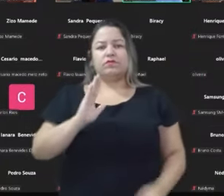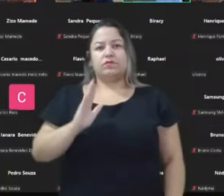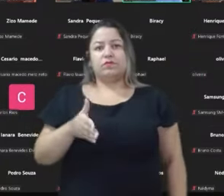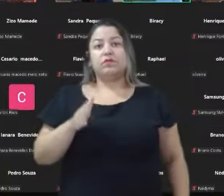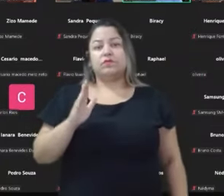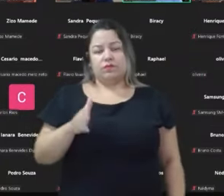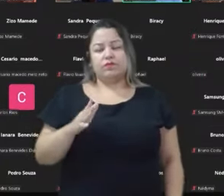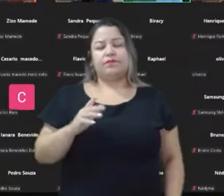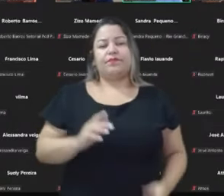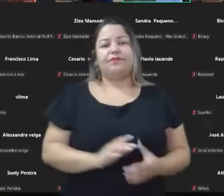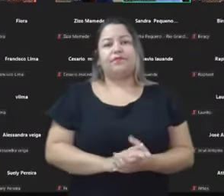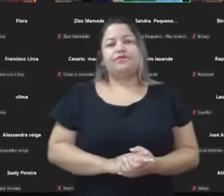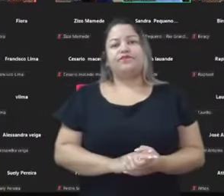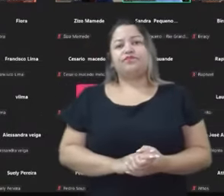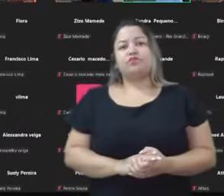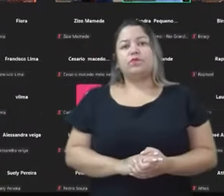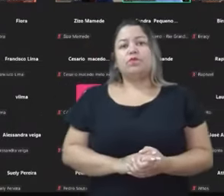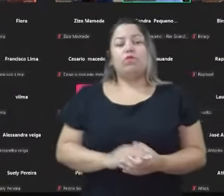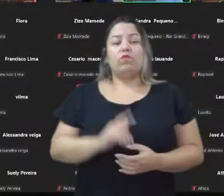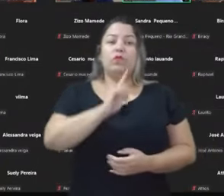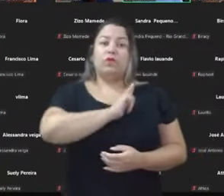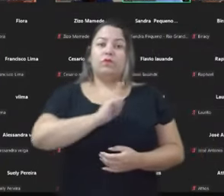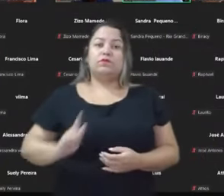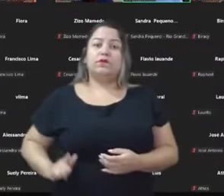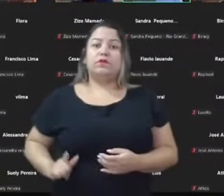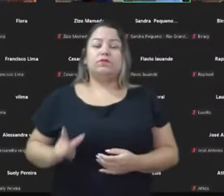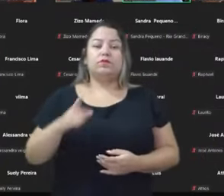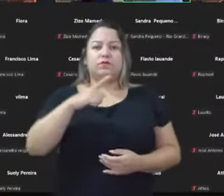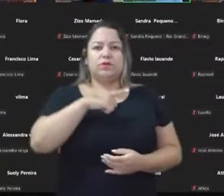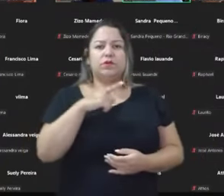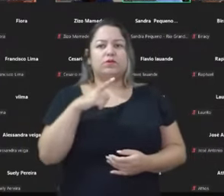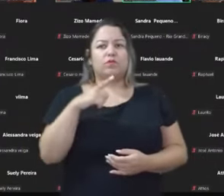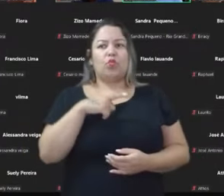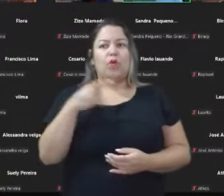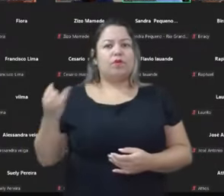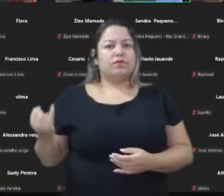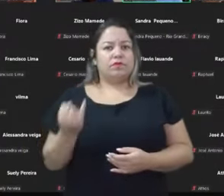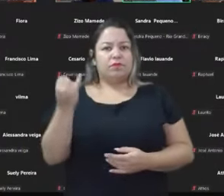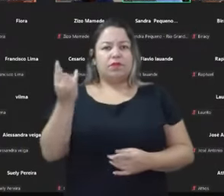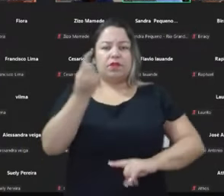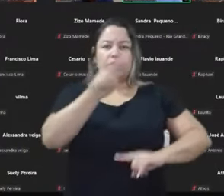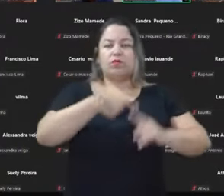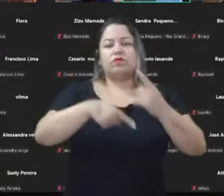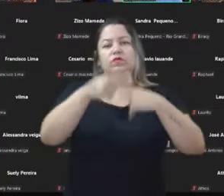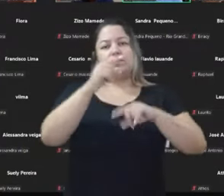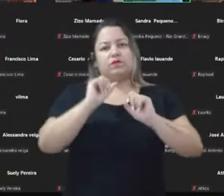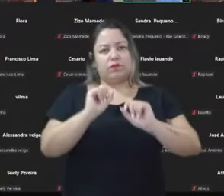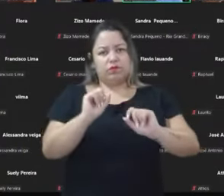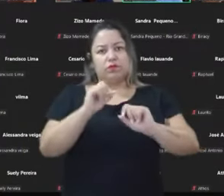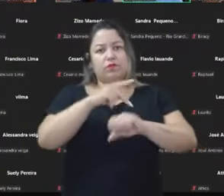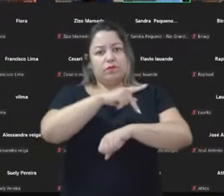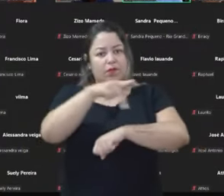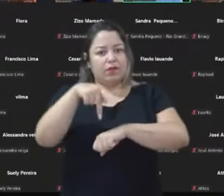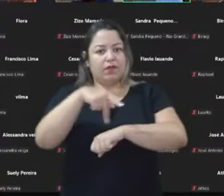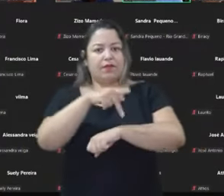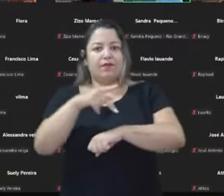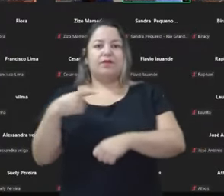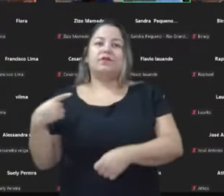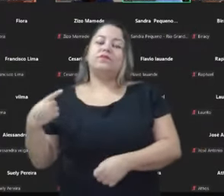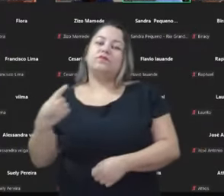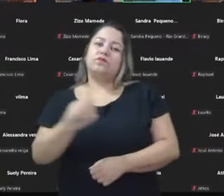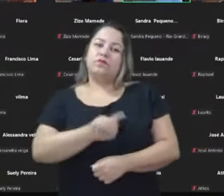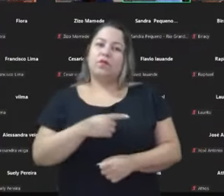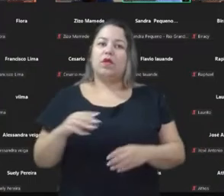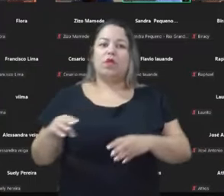da nossa vitória. O governo tem tido medidas importantes na reconstrução do país, um país que nós pegamos como